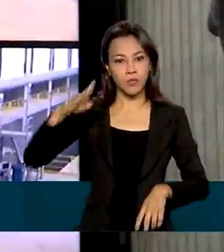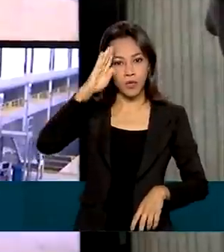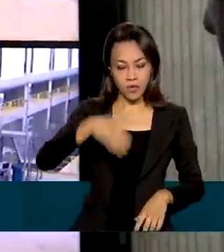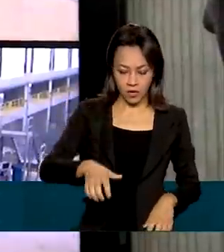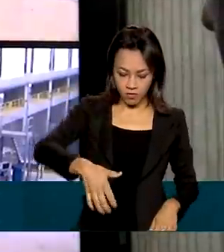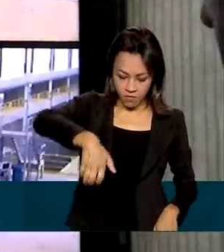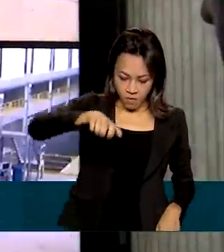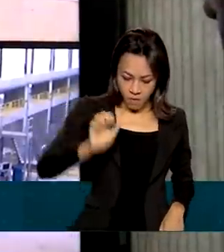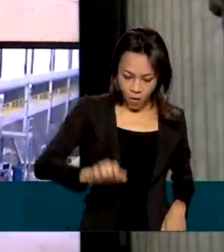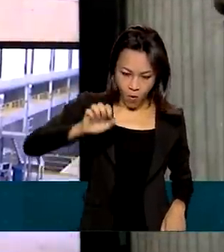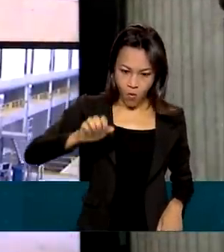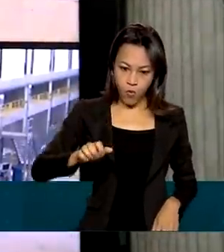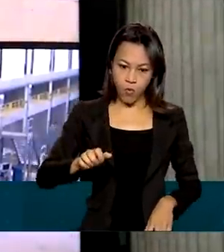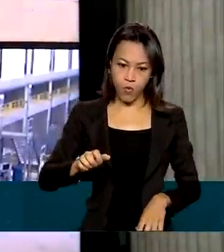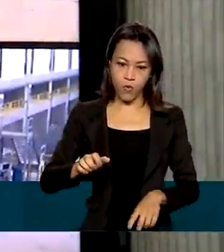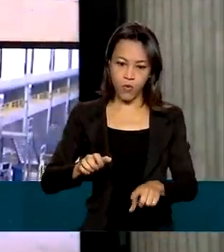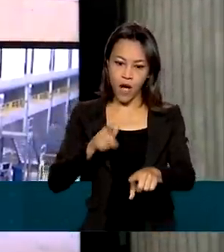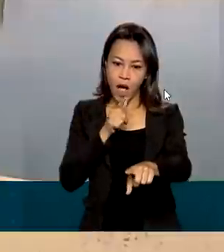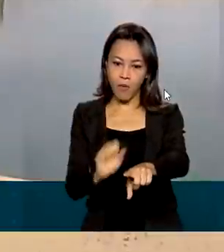Rio São Francisco.